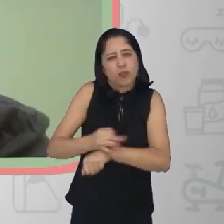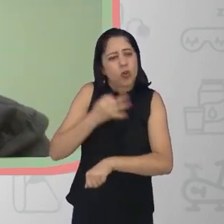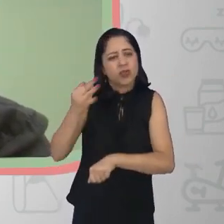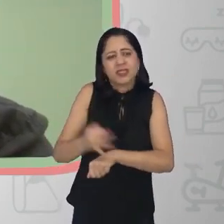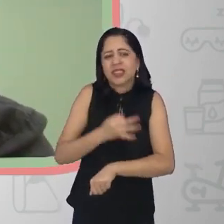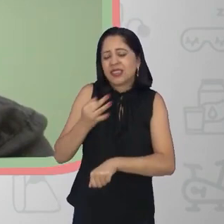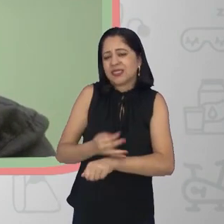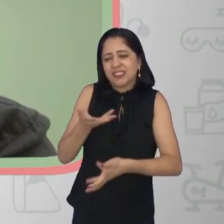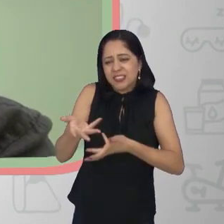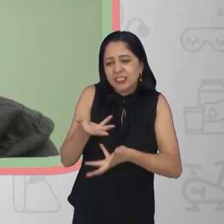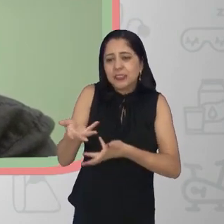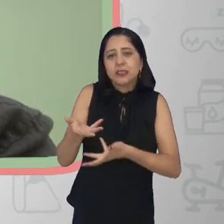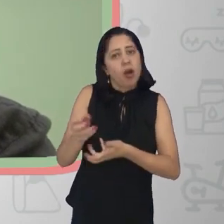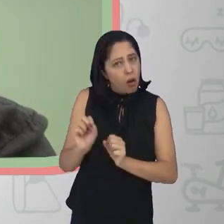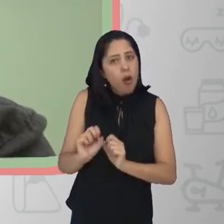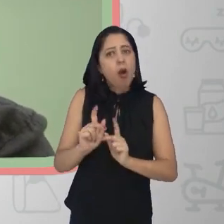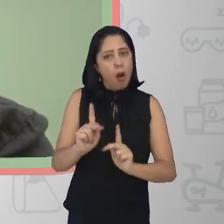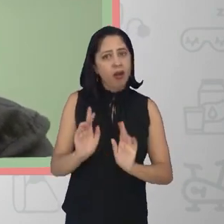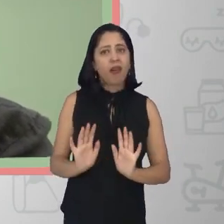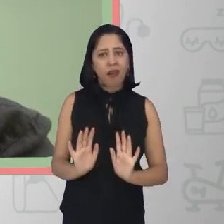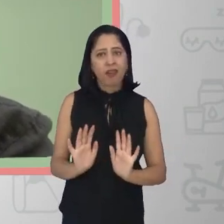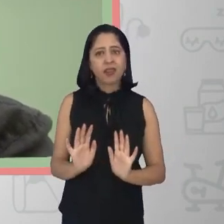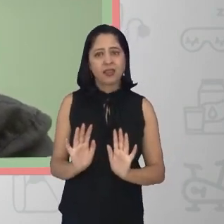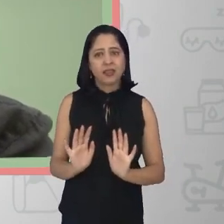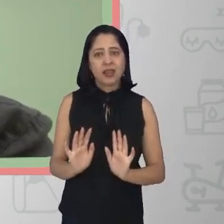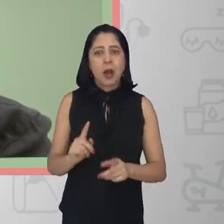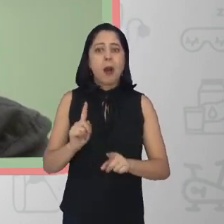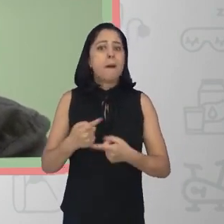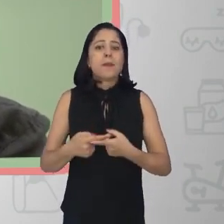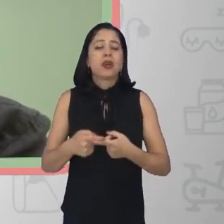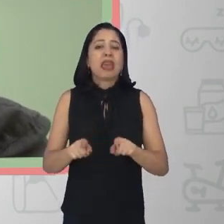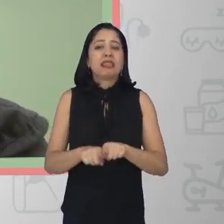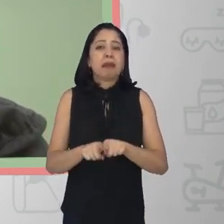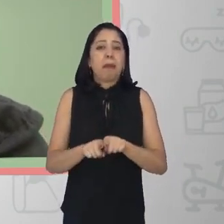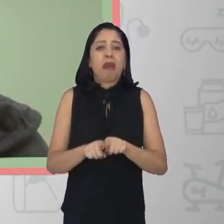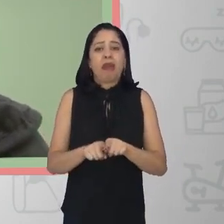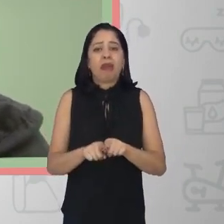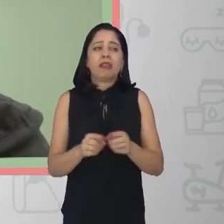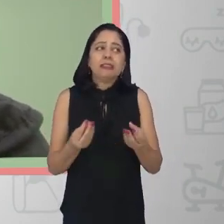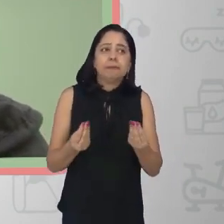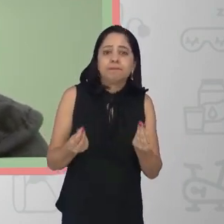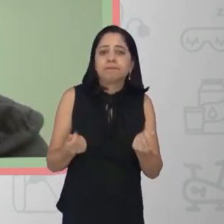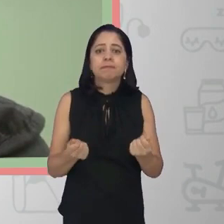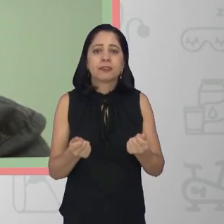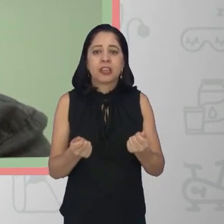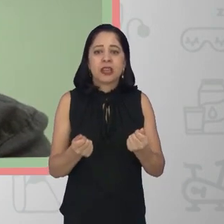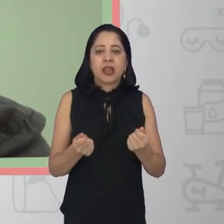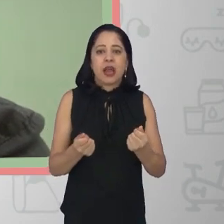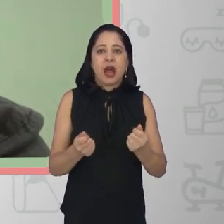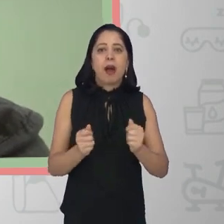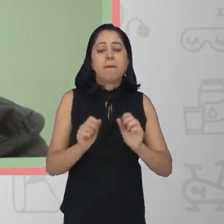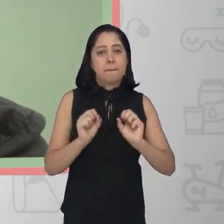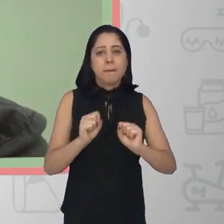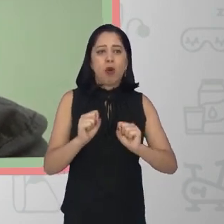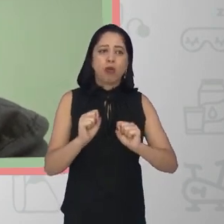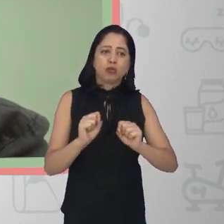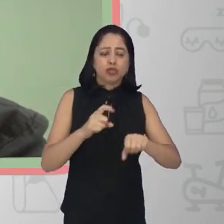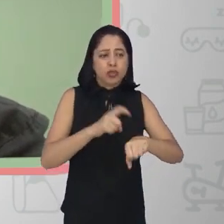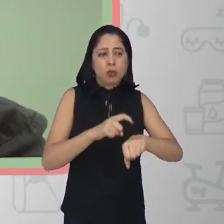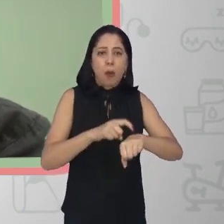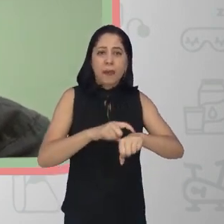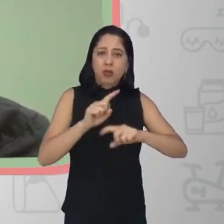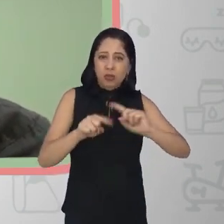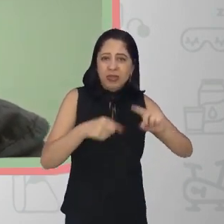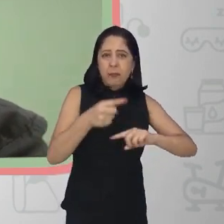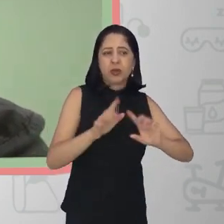às vezes, pode ser que seja uma manifestação que a gente até poderia dar conta em algum outro momento da vida,